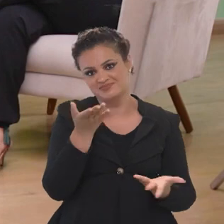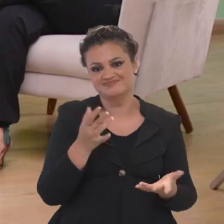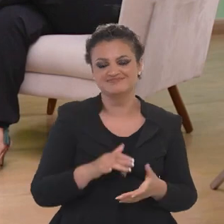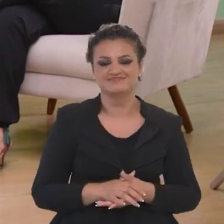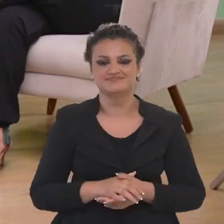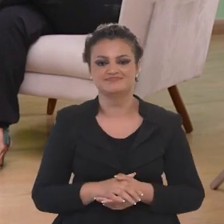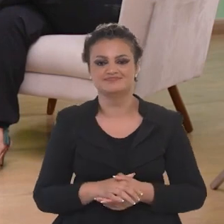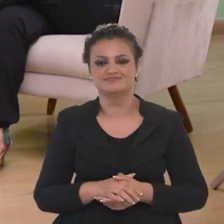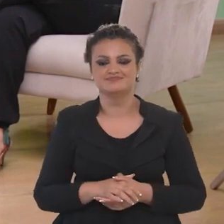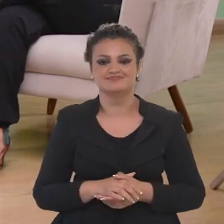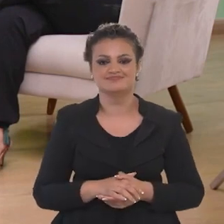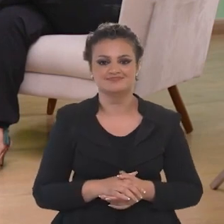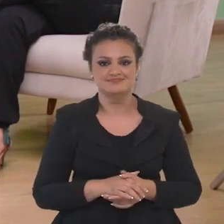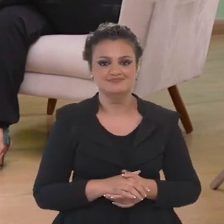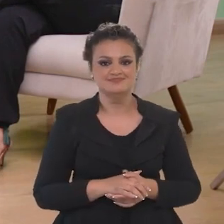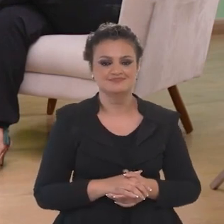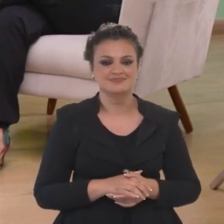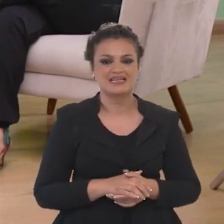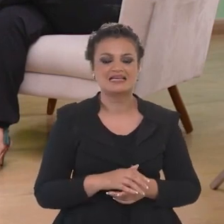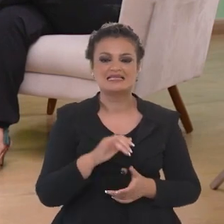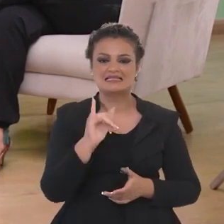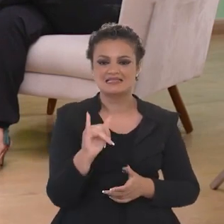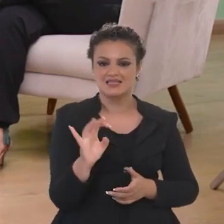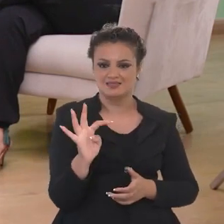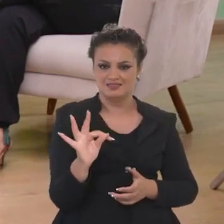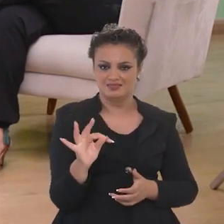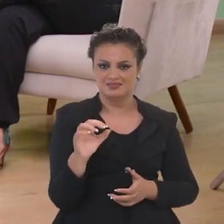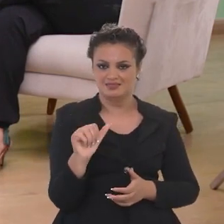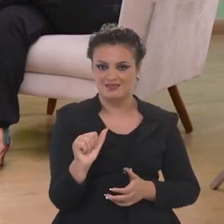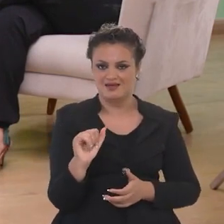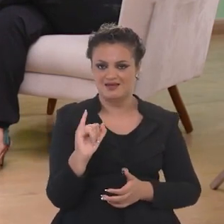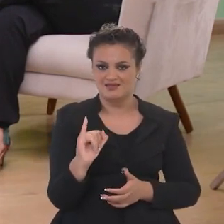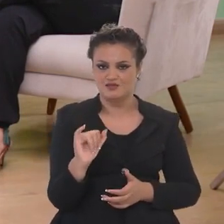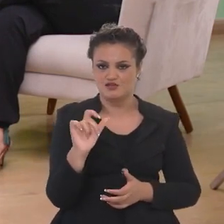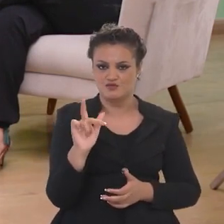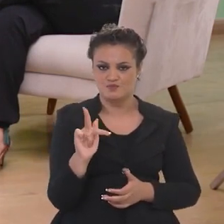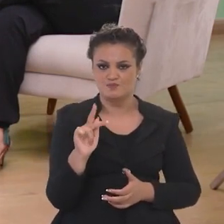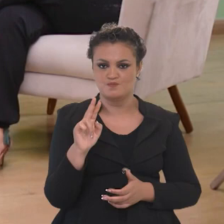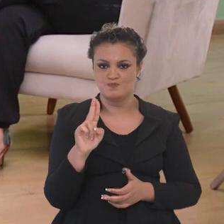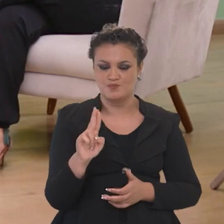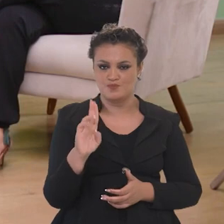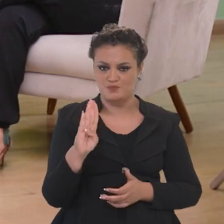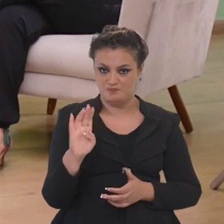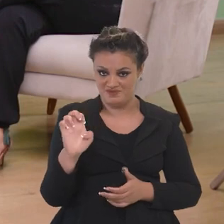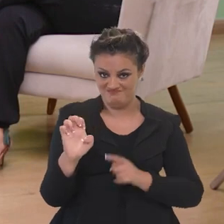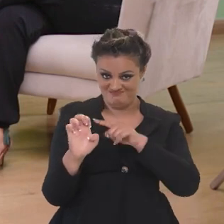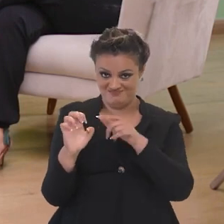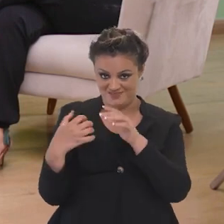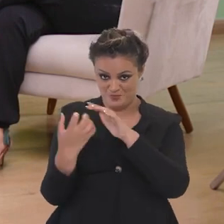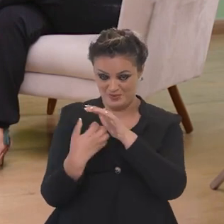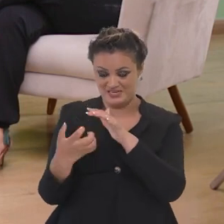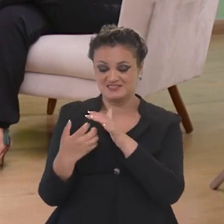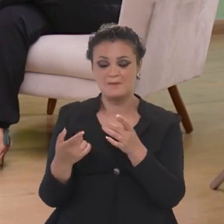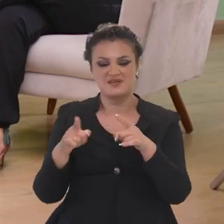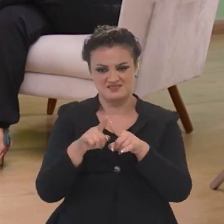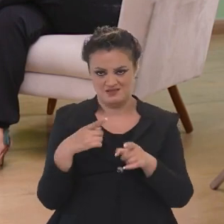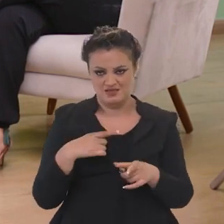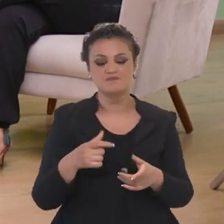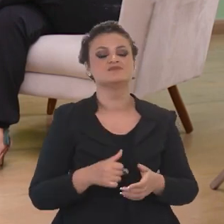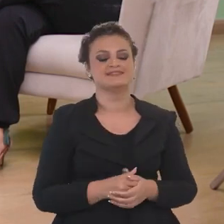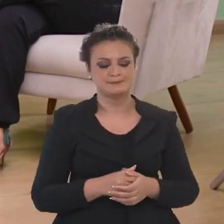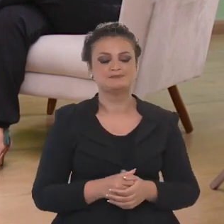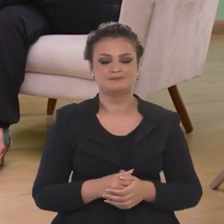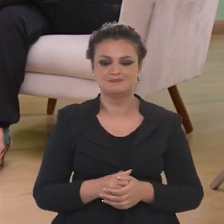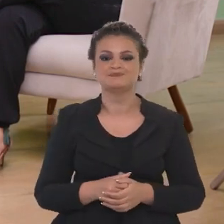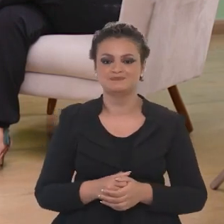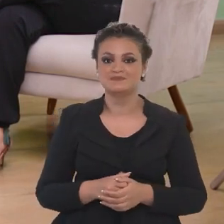a gente está fazendo. E com Itaipu BNacional, vocês firmaram uma parceria recente também, presidente? A gente tem algumas parcerias que são